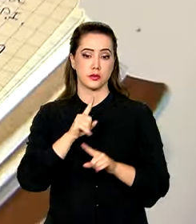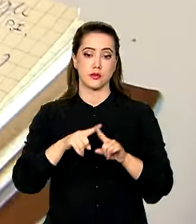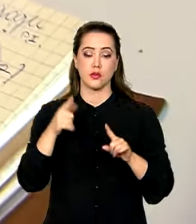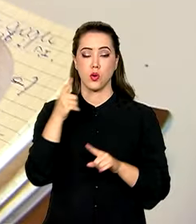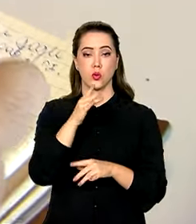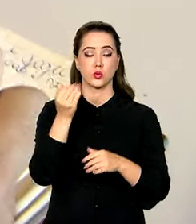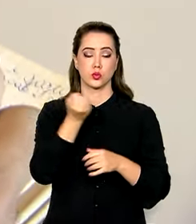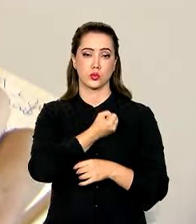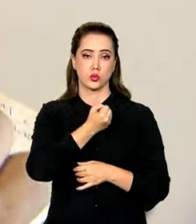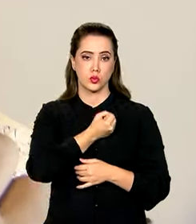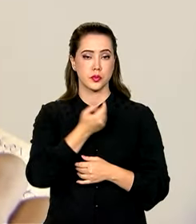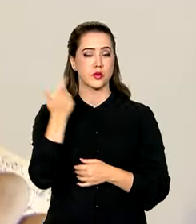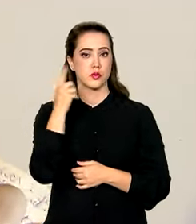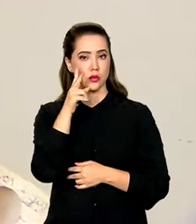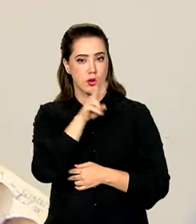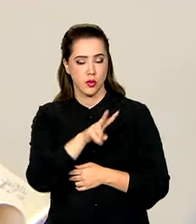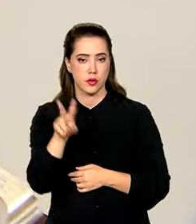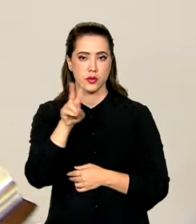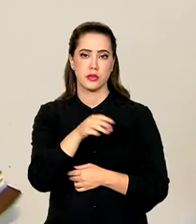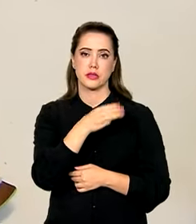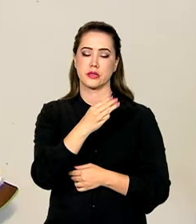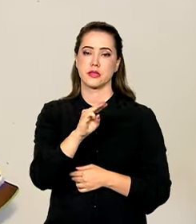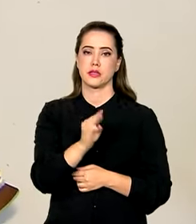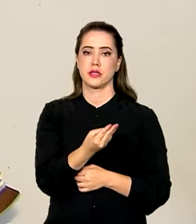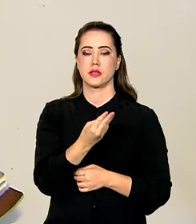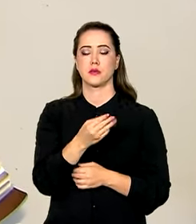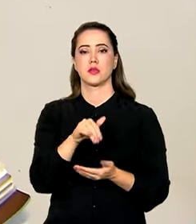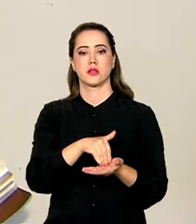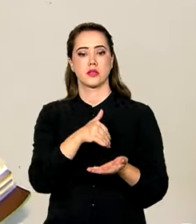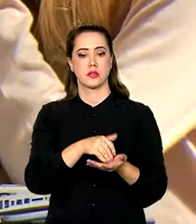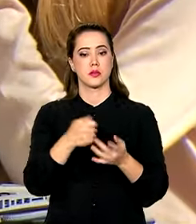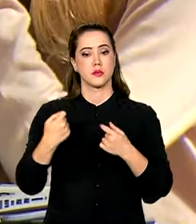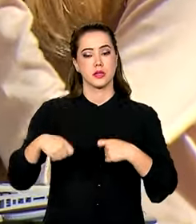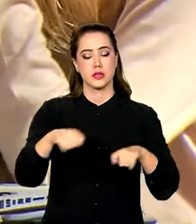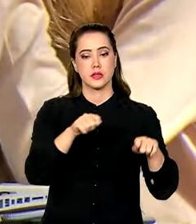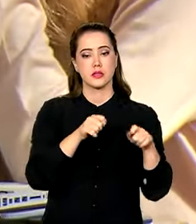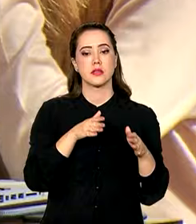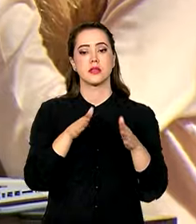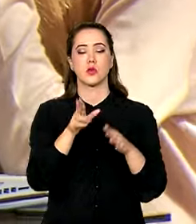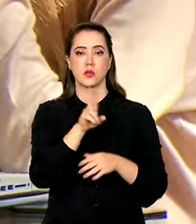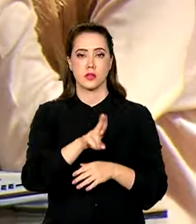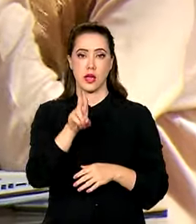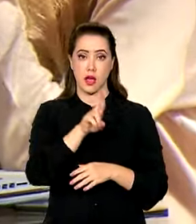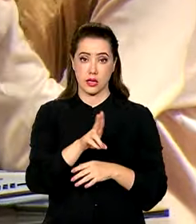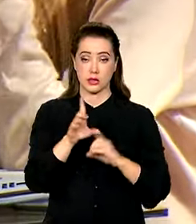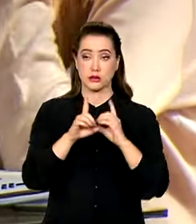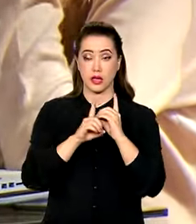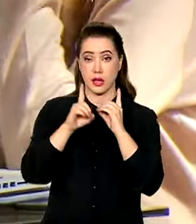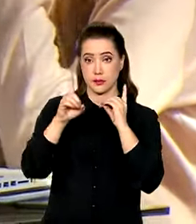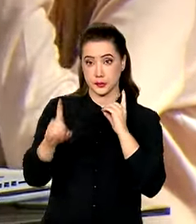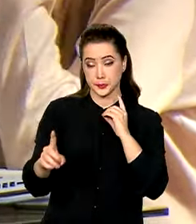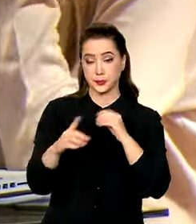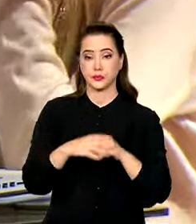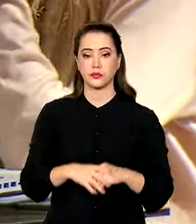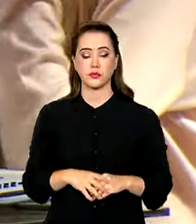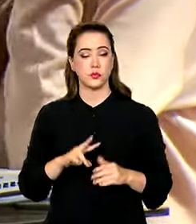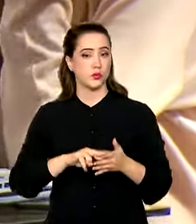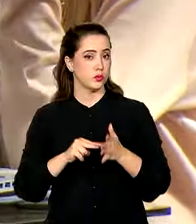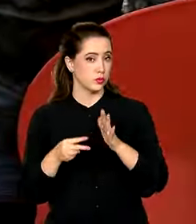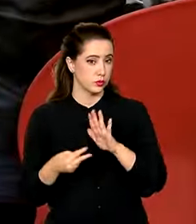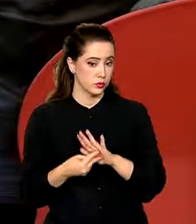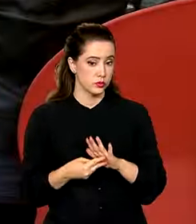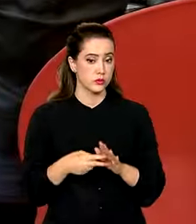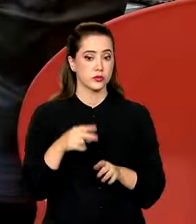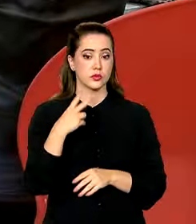para ficar de olho, 3,1 milhões dessas matrículas foram feitas pela modalidade de ensino à distância, ou seja,